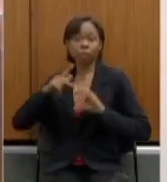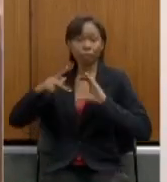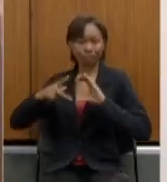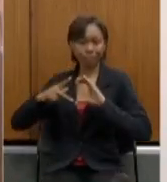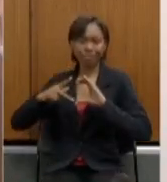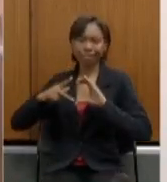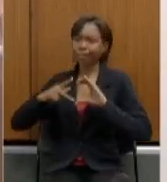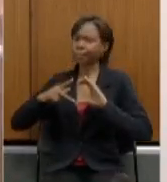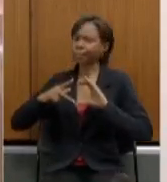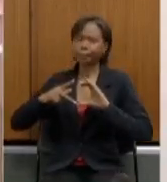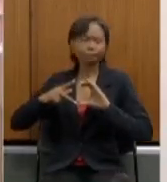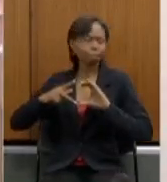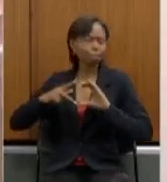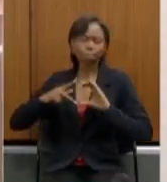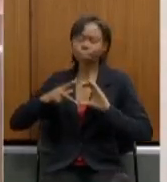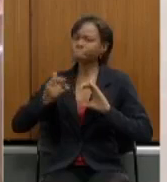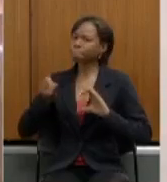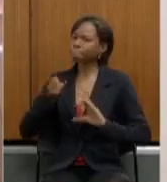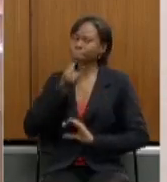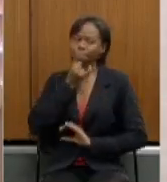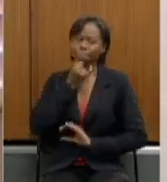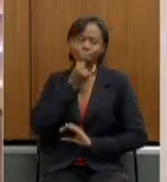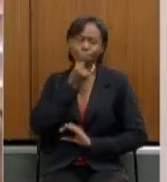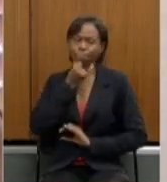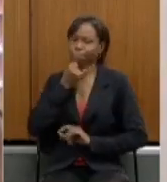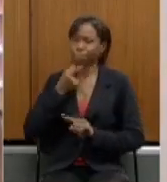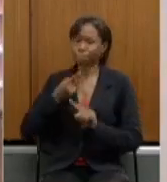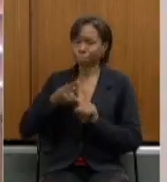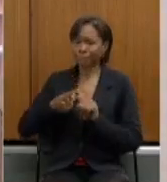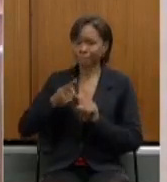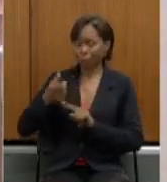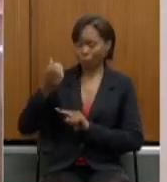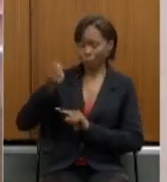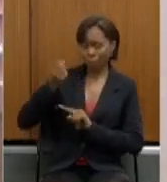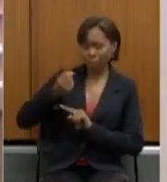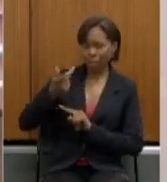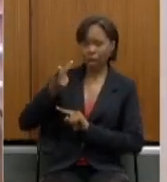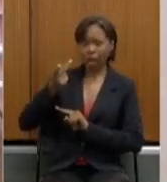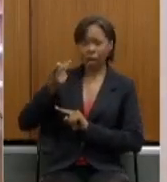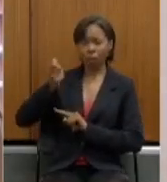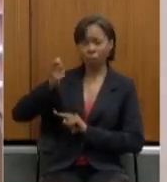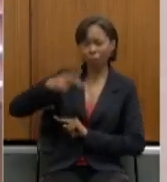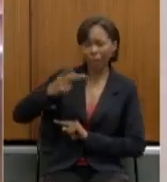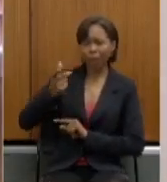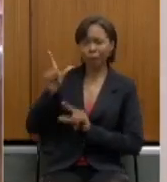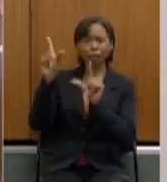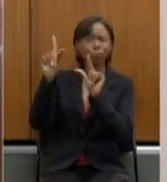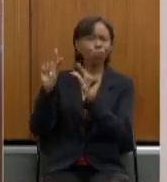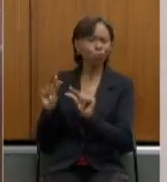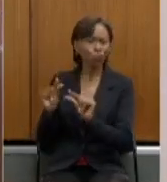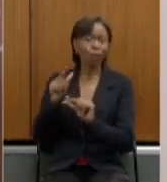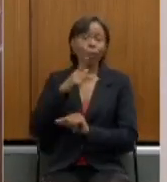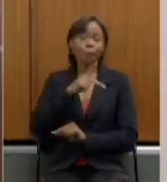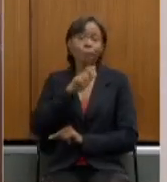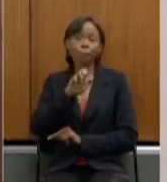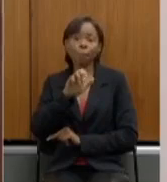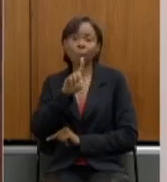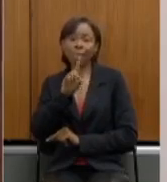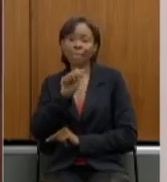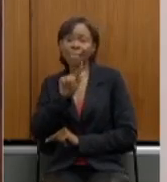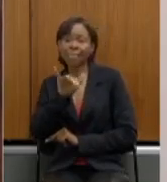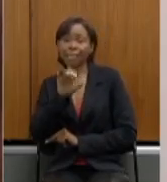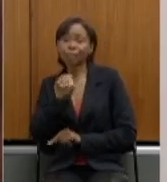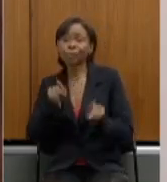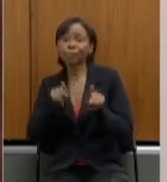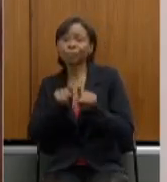ficaram muito chateados porque as pensões diminuiriam a aposentadoria diminuiria e o pedágio também para aqueles que estavam